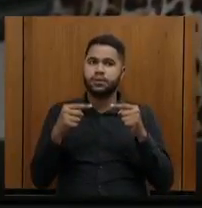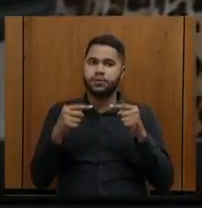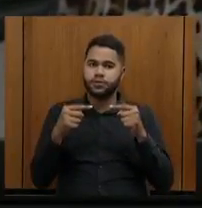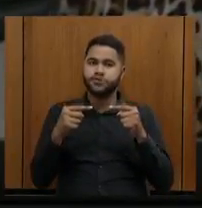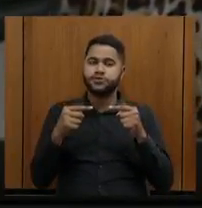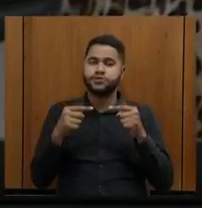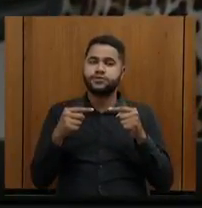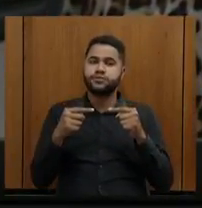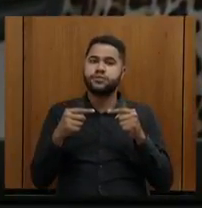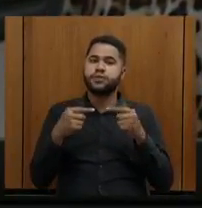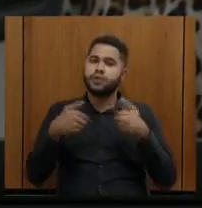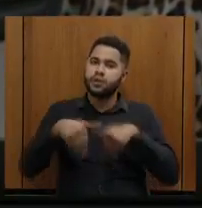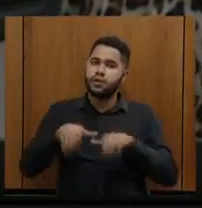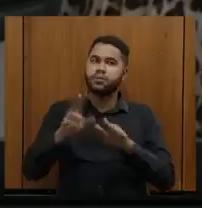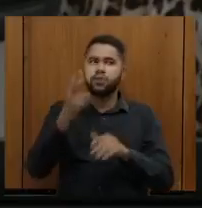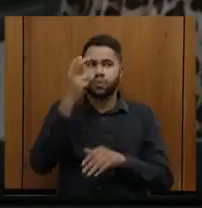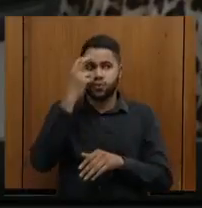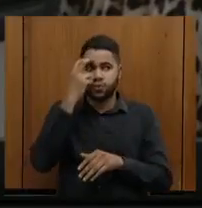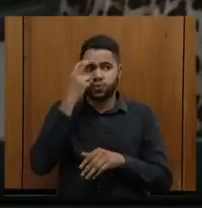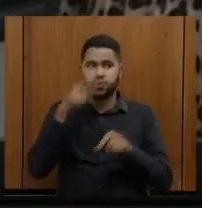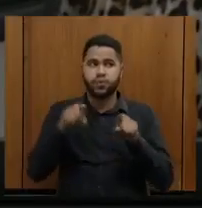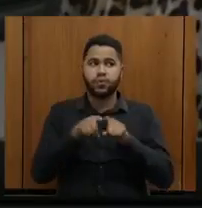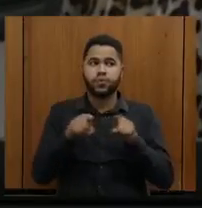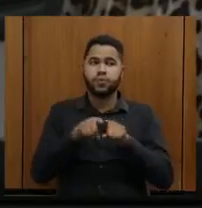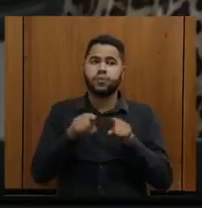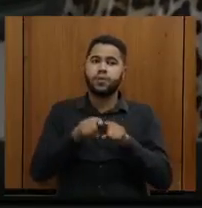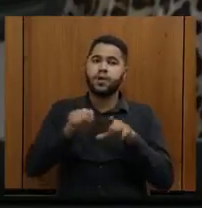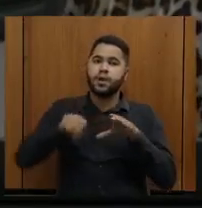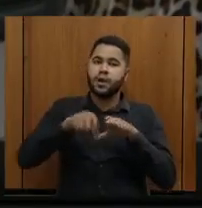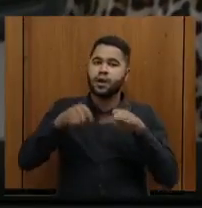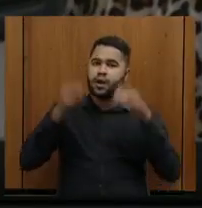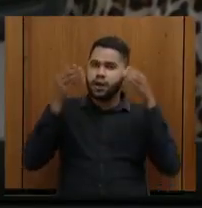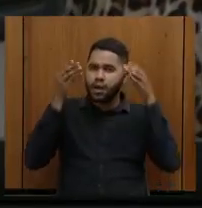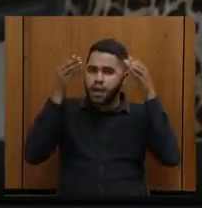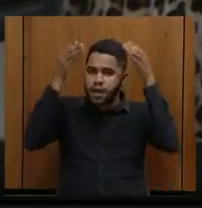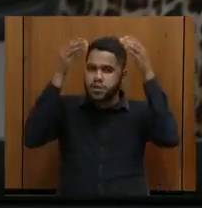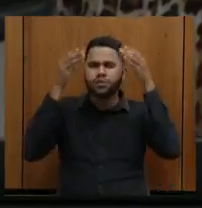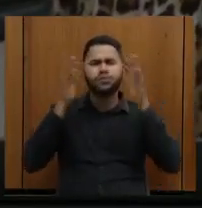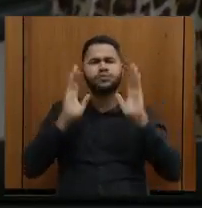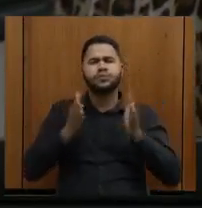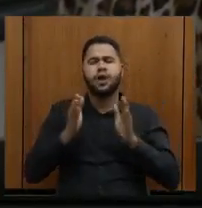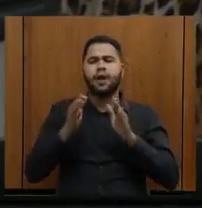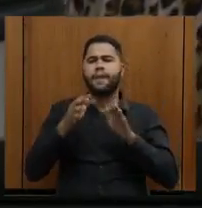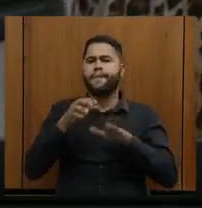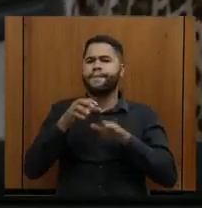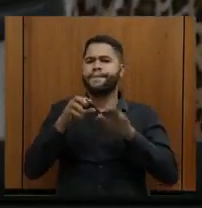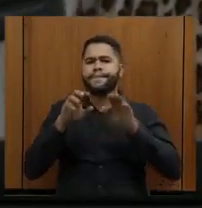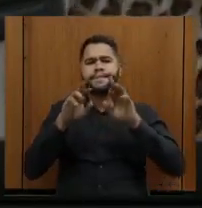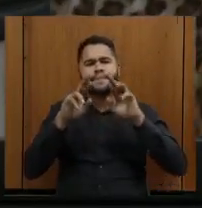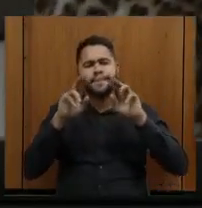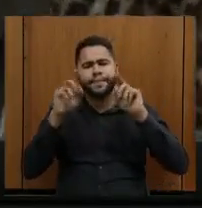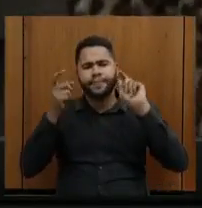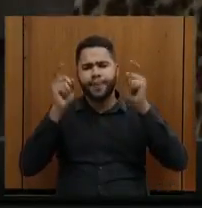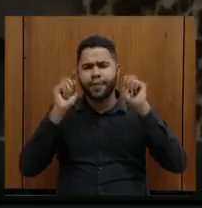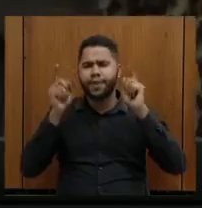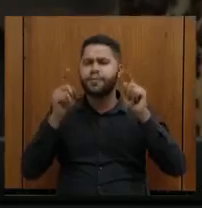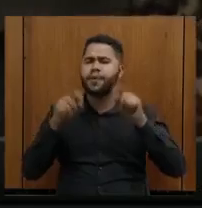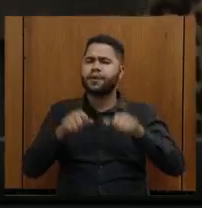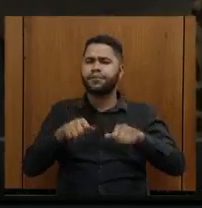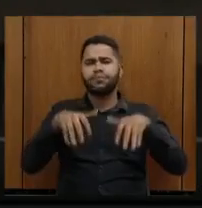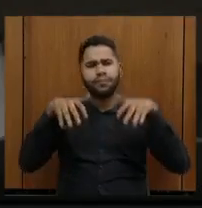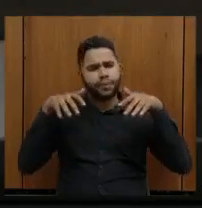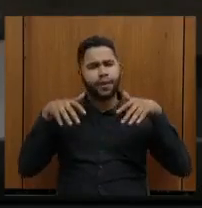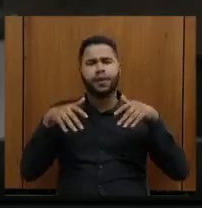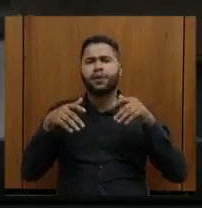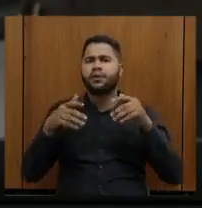turismo, levar a cultura, levar a nossa gastronomia. Nós já fizemos inúmeras audiências públicas, inúmeras reuniões,